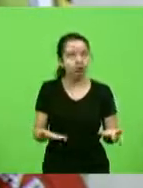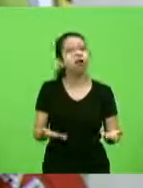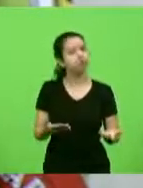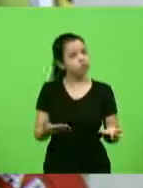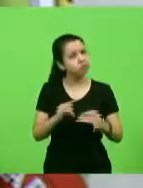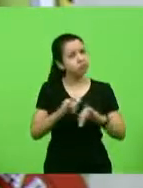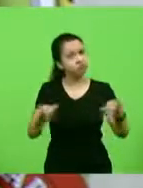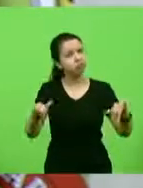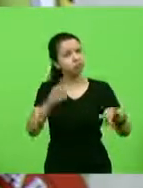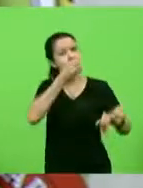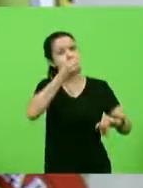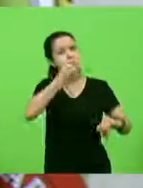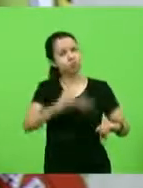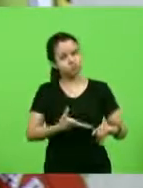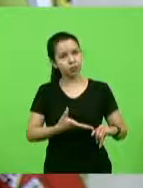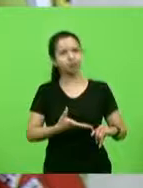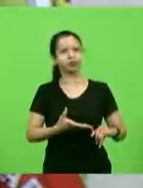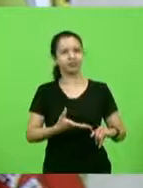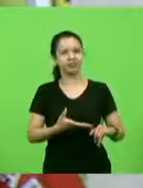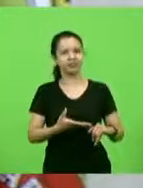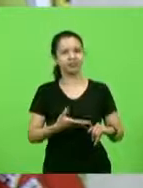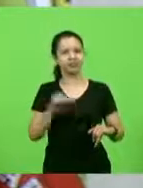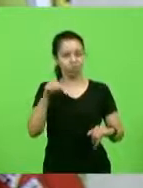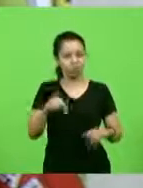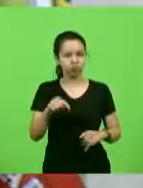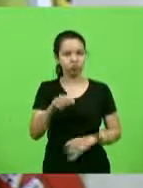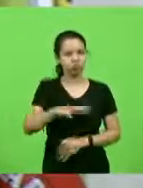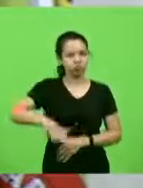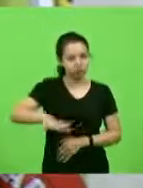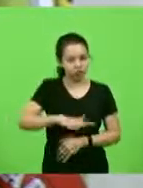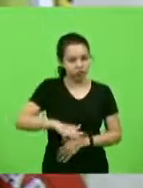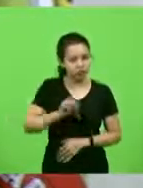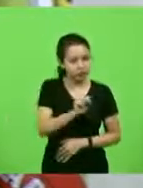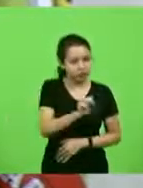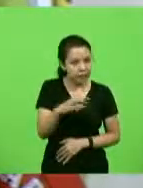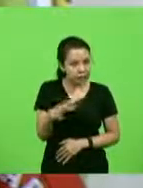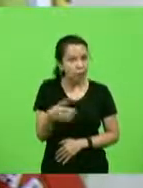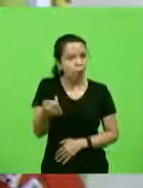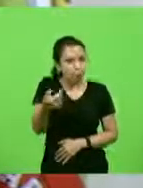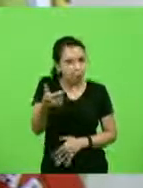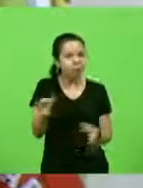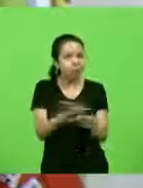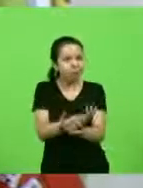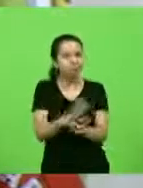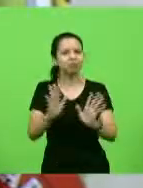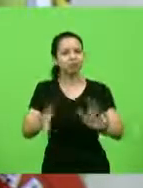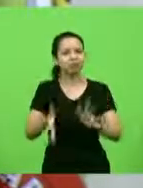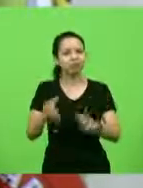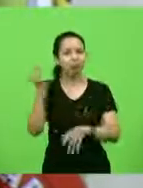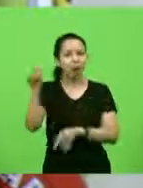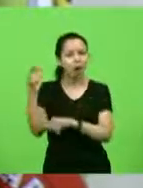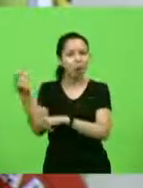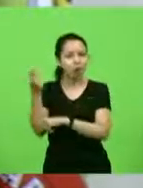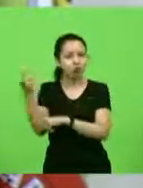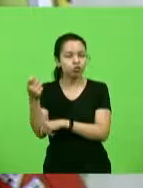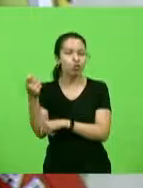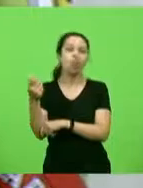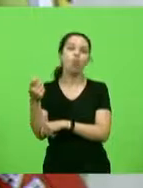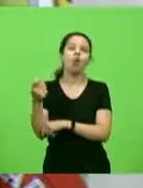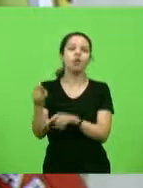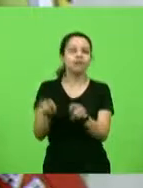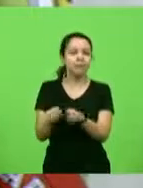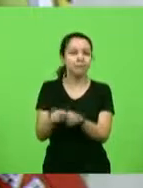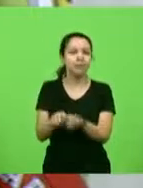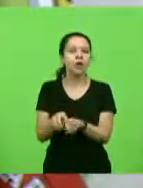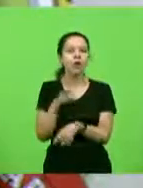boa. Então, a parte de Santa Catarina ficando pronta. A parte do Rio Grande do Sul conhecendo a